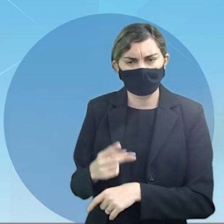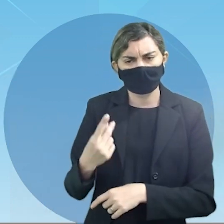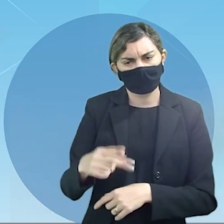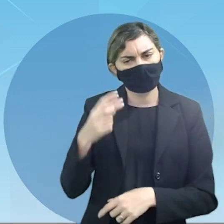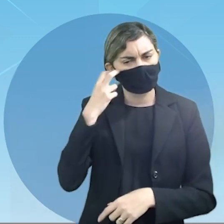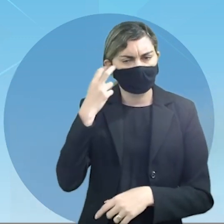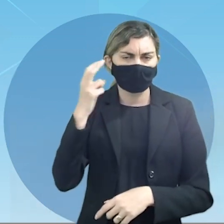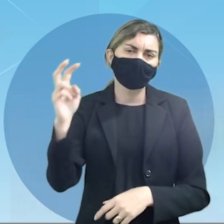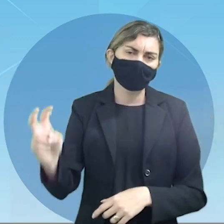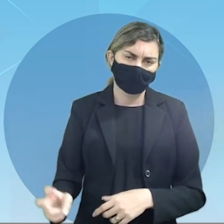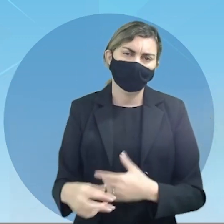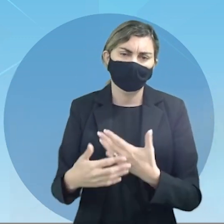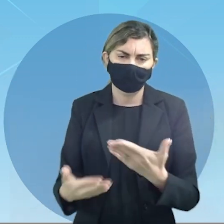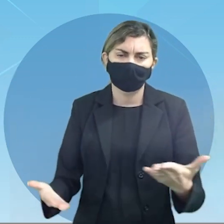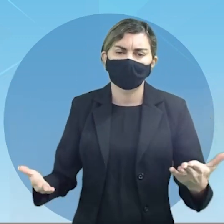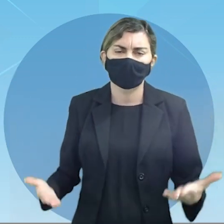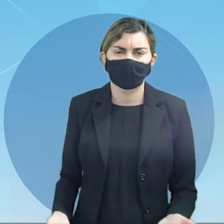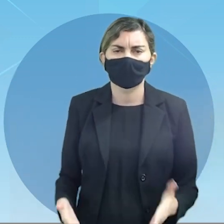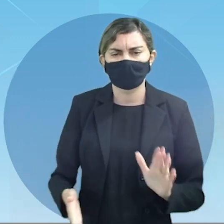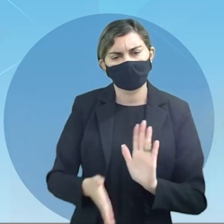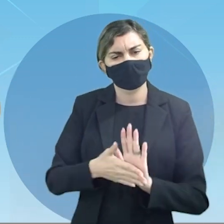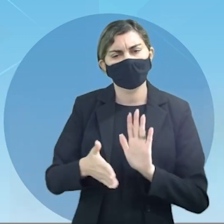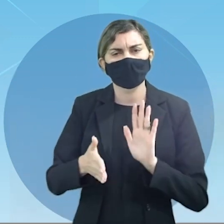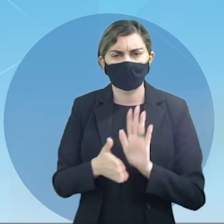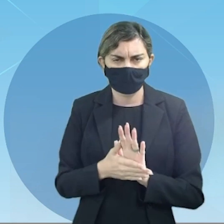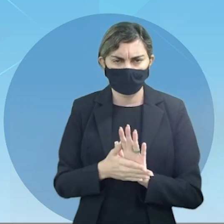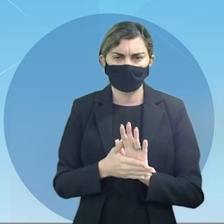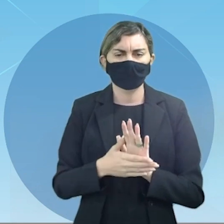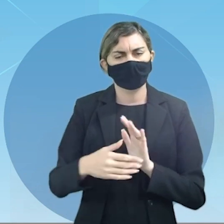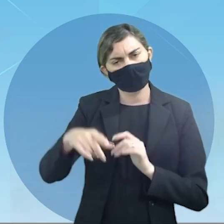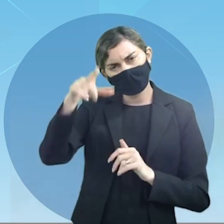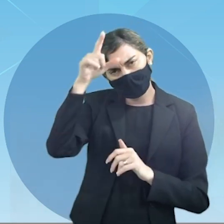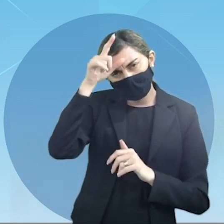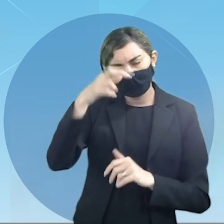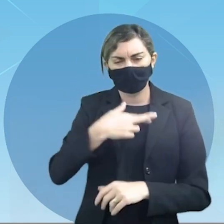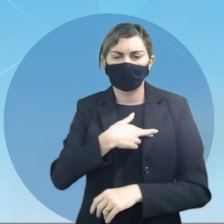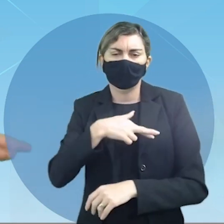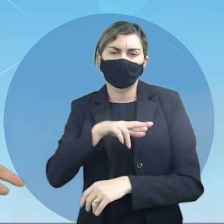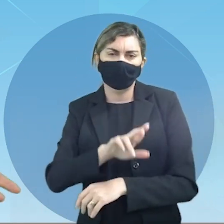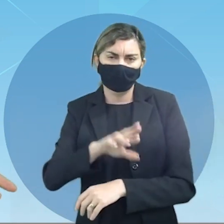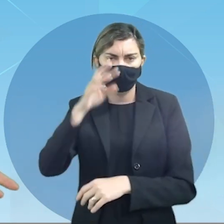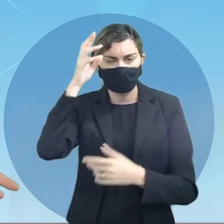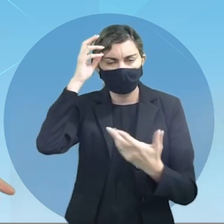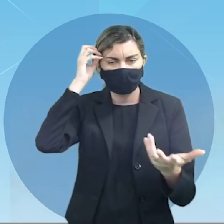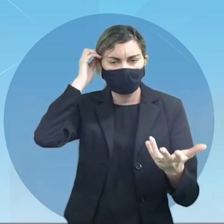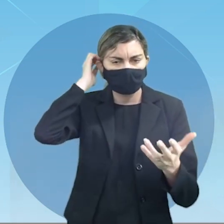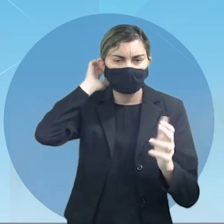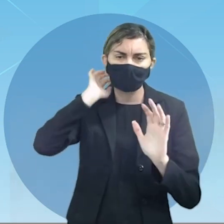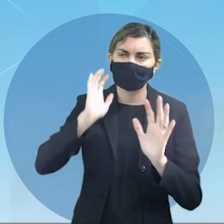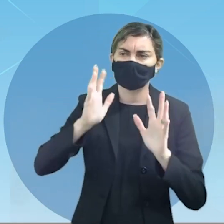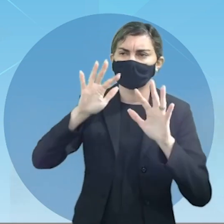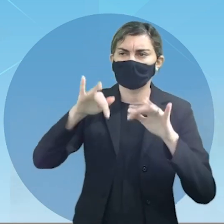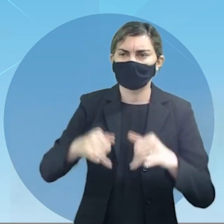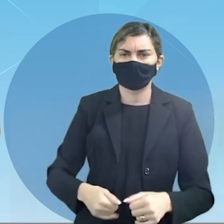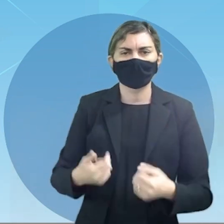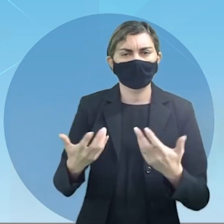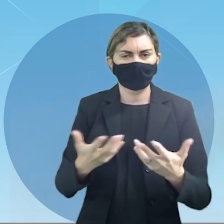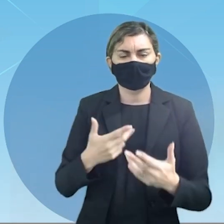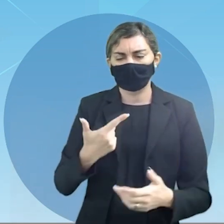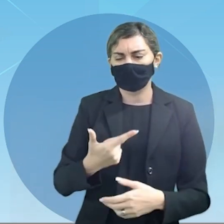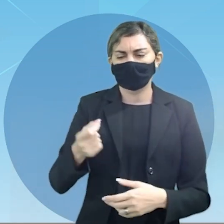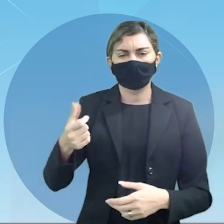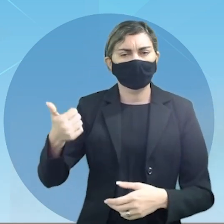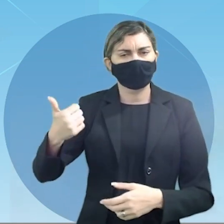sua cultura estão nas propostas desse líder religioso e já finalizando nós temos que em